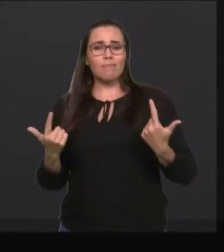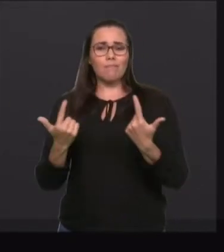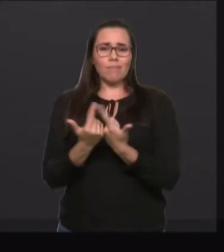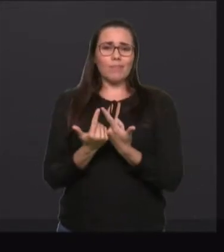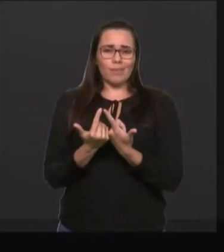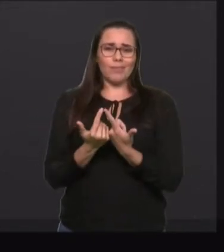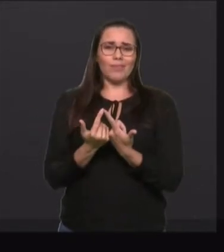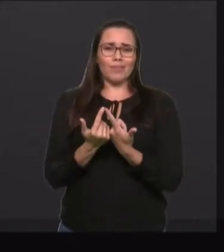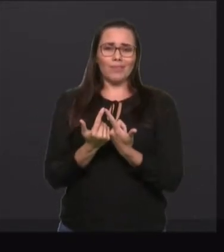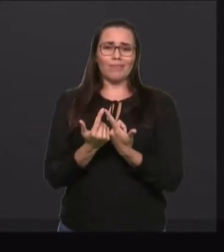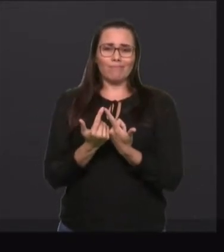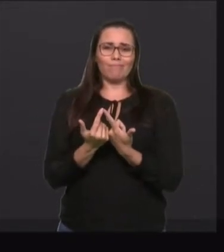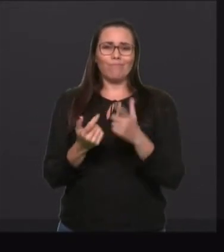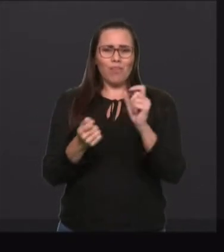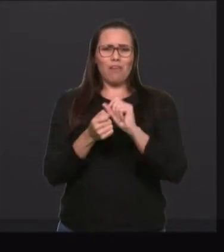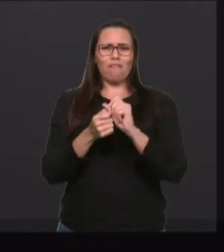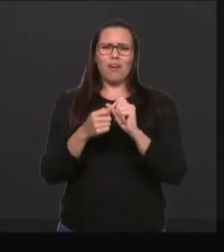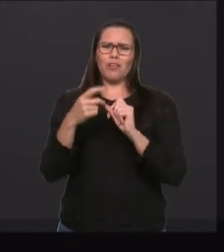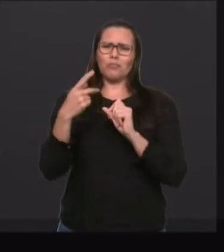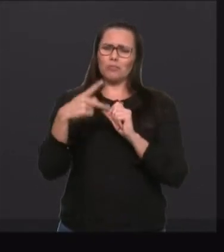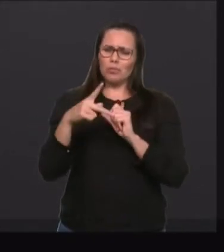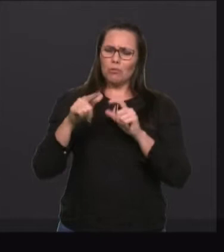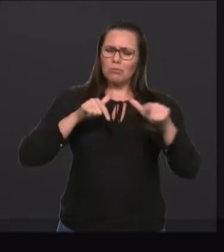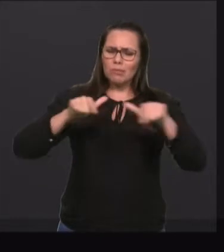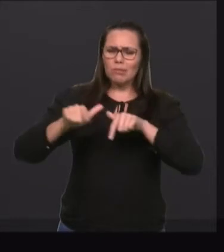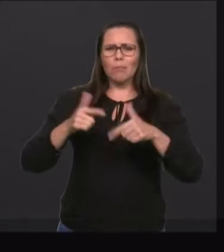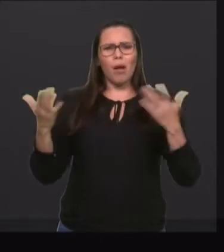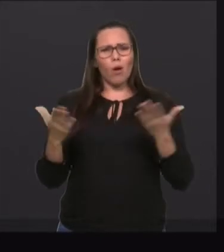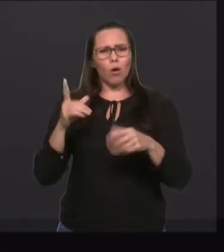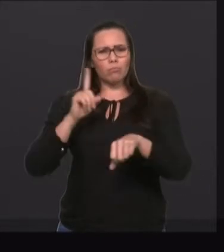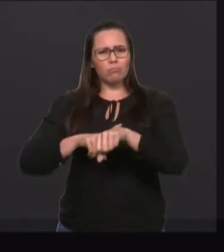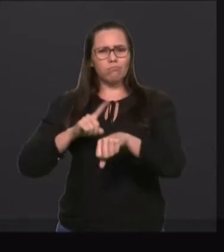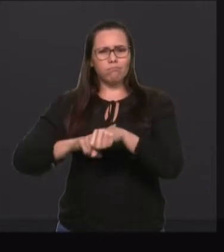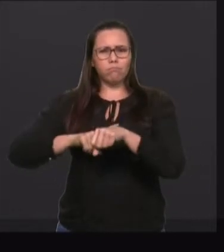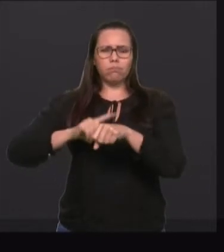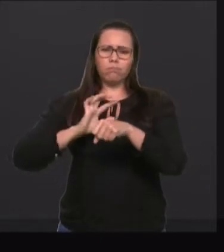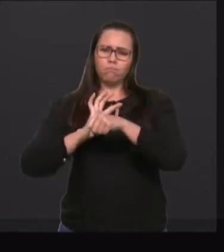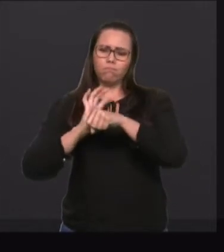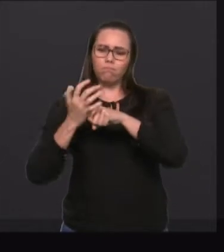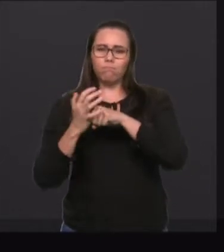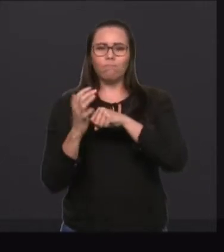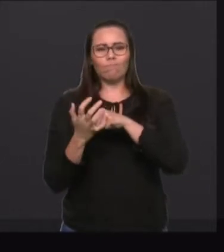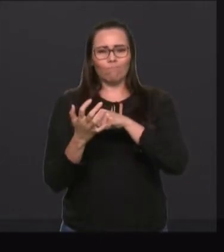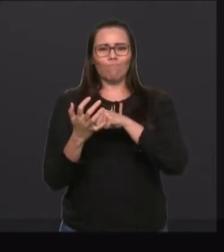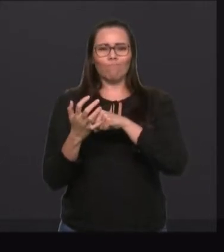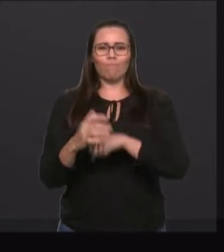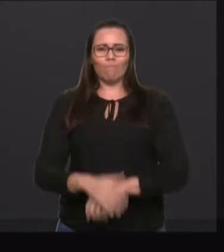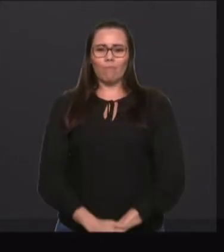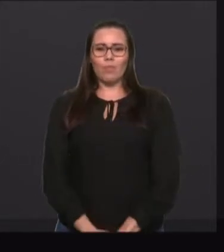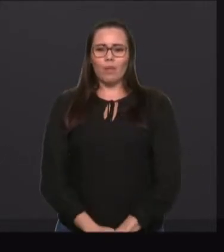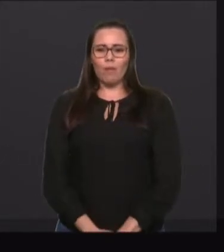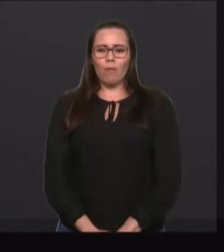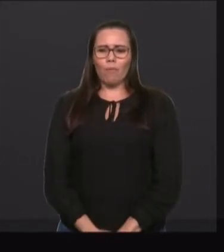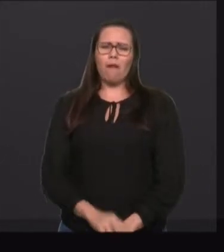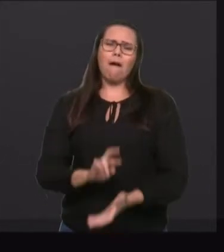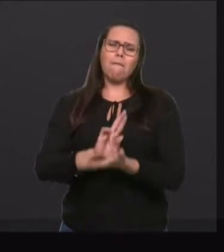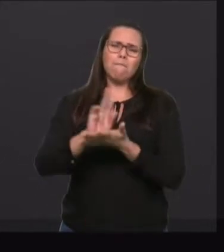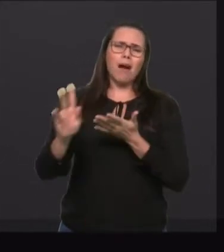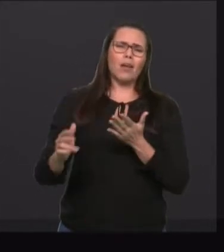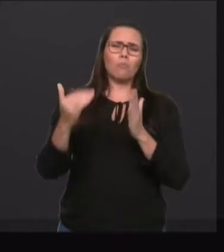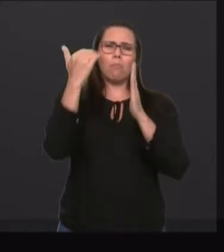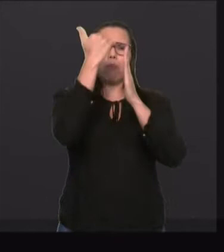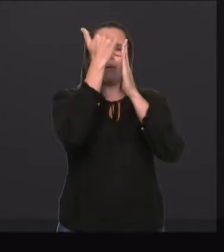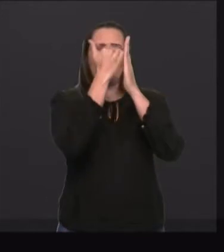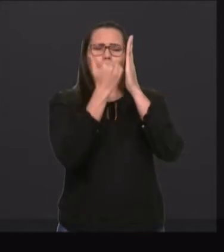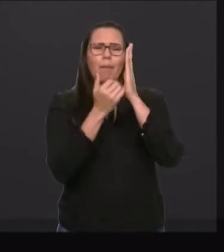neste momento da pandemia. Inúmeras matérias que temos votado nesse período, de